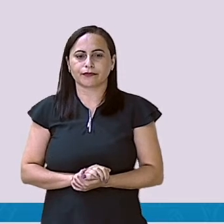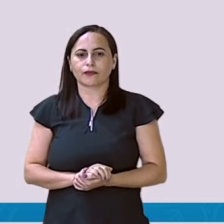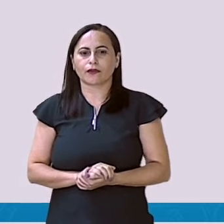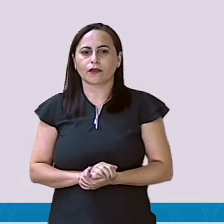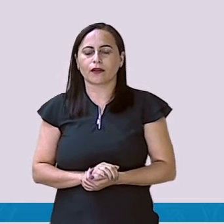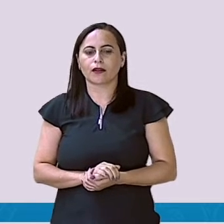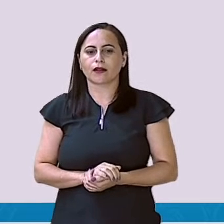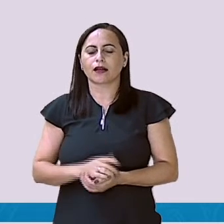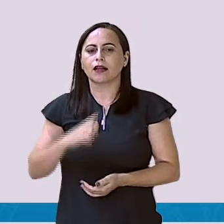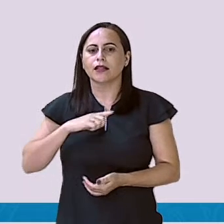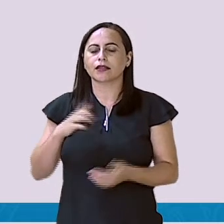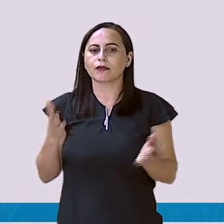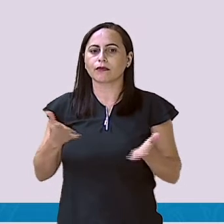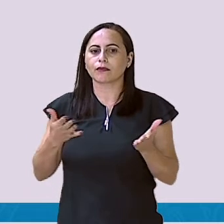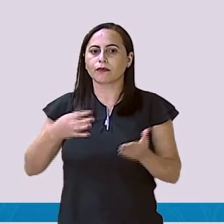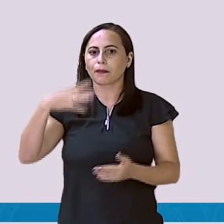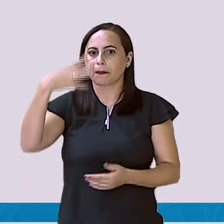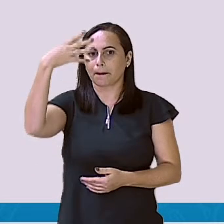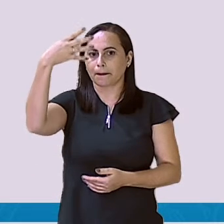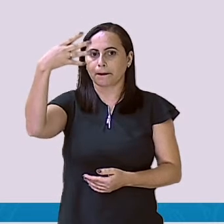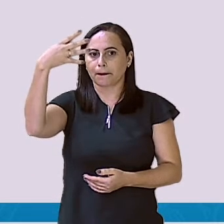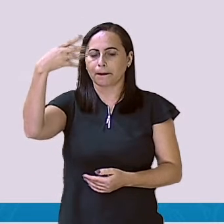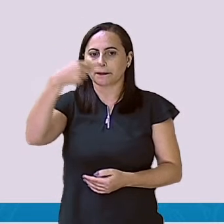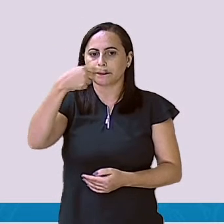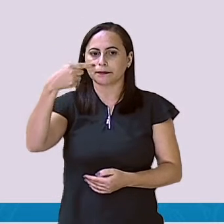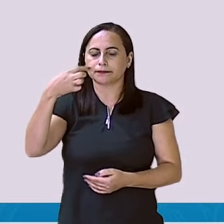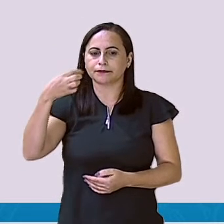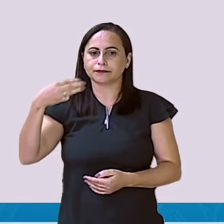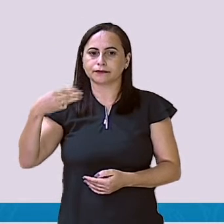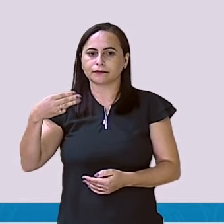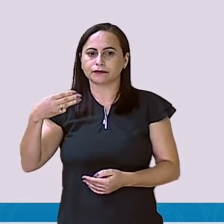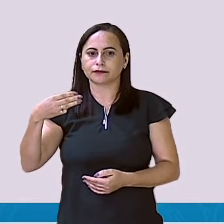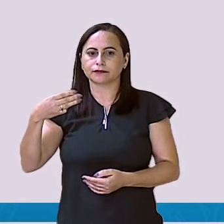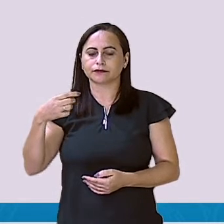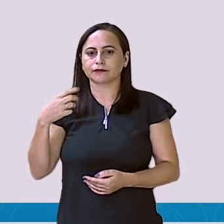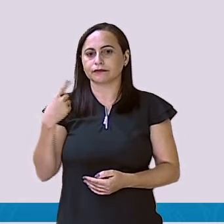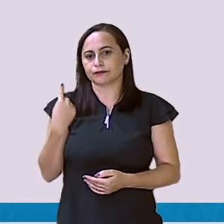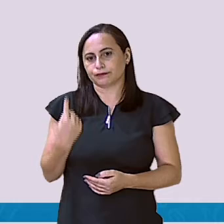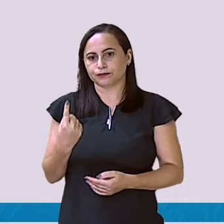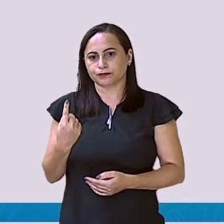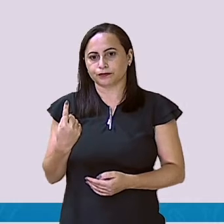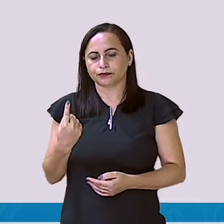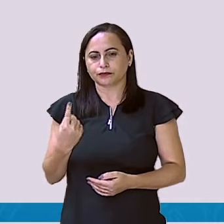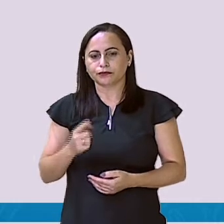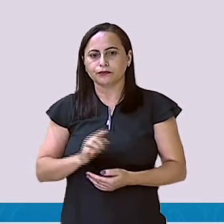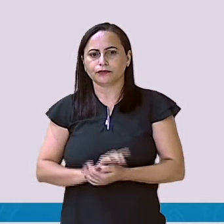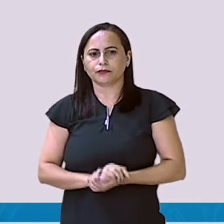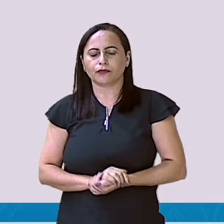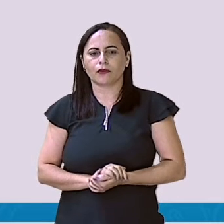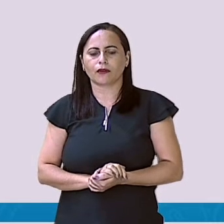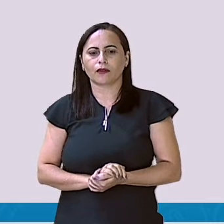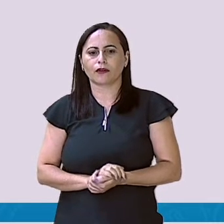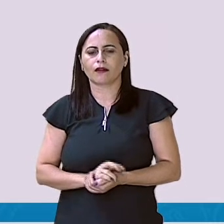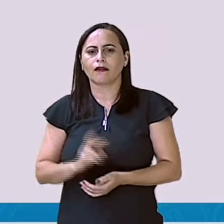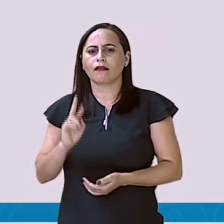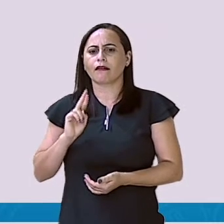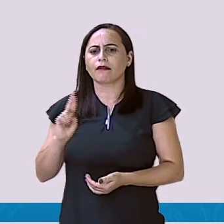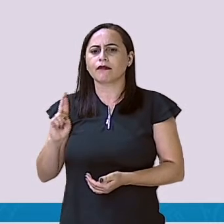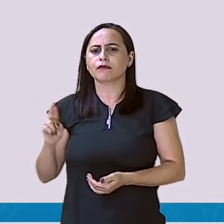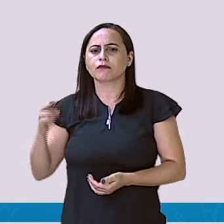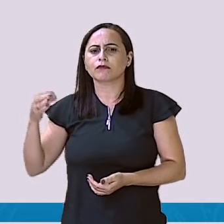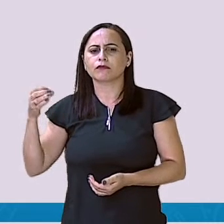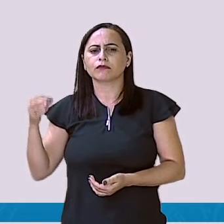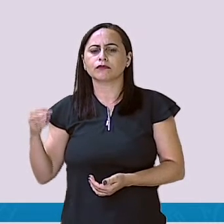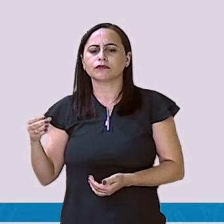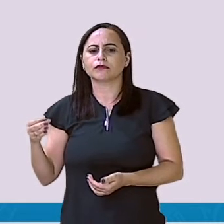E aí, eu tenho 4 e tiro 3. Eu fico com 1. Então, a minha resposta aqui, ó.